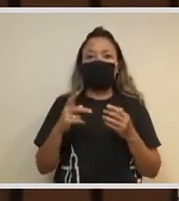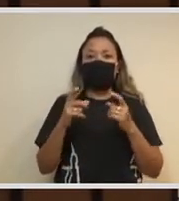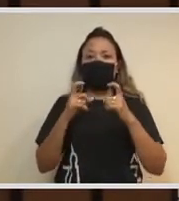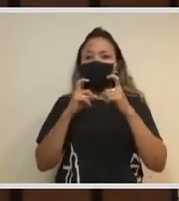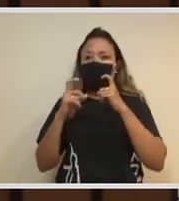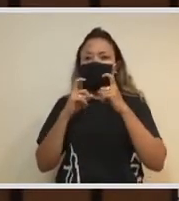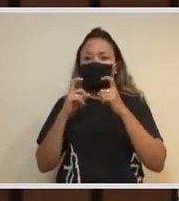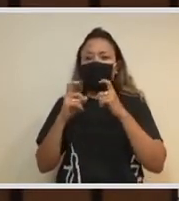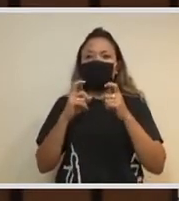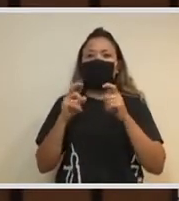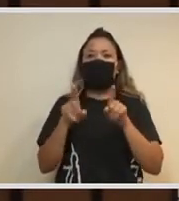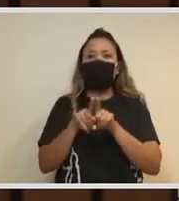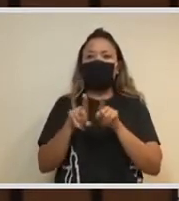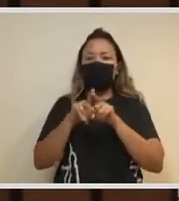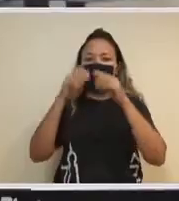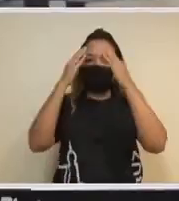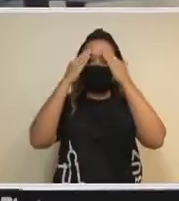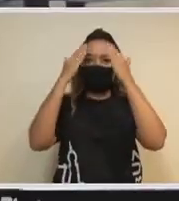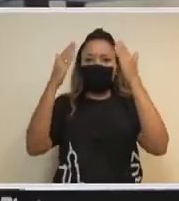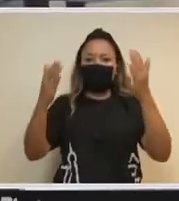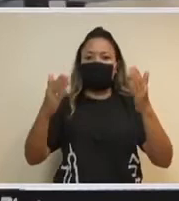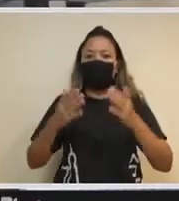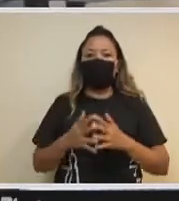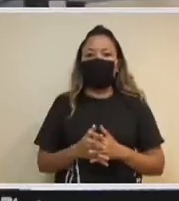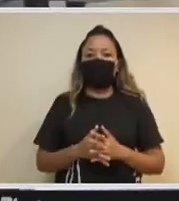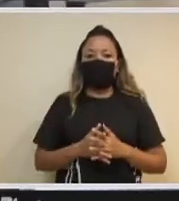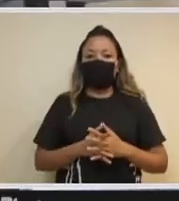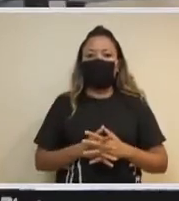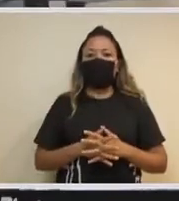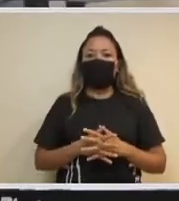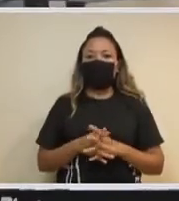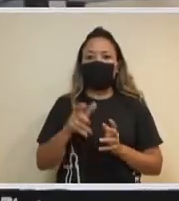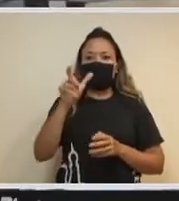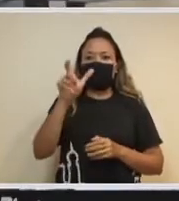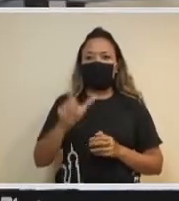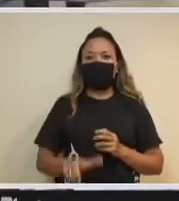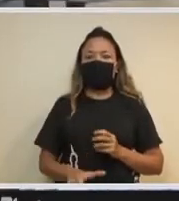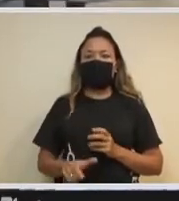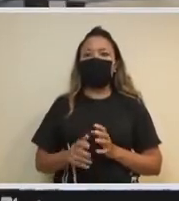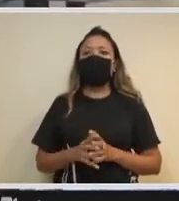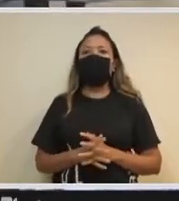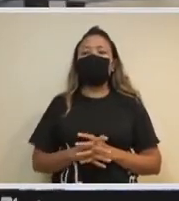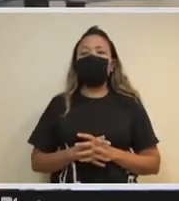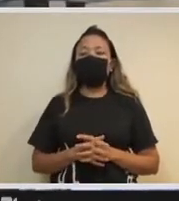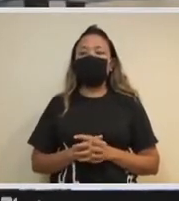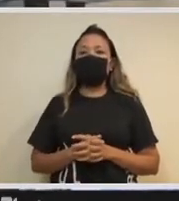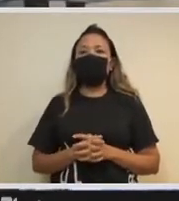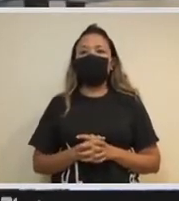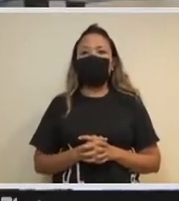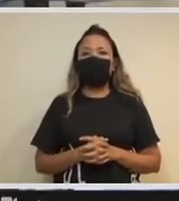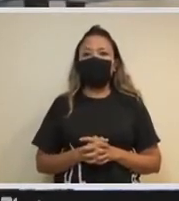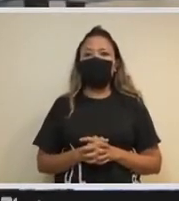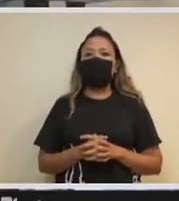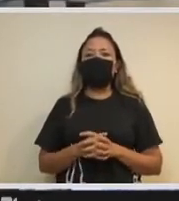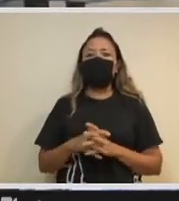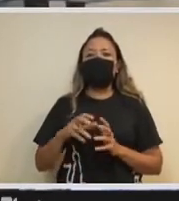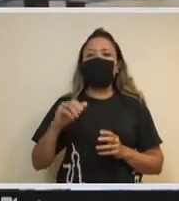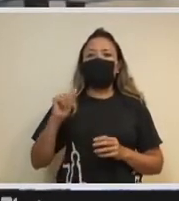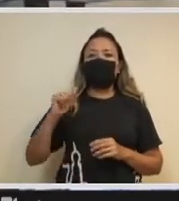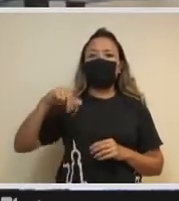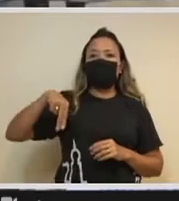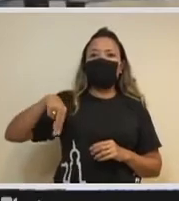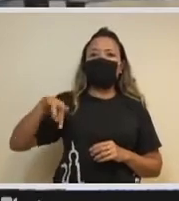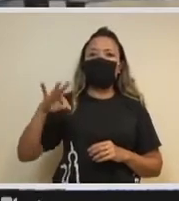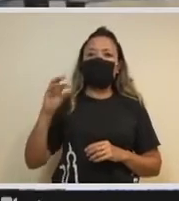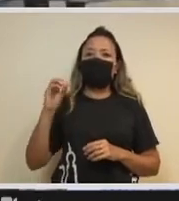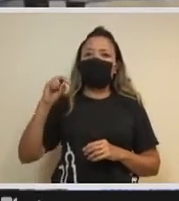agradecer e mais que valorizar o papel de Antônio Ivo, que é um